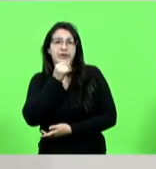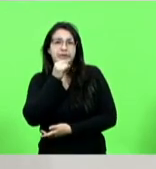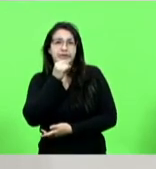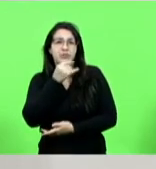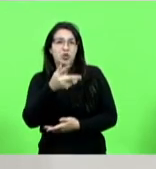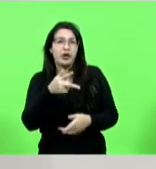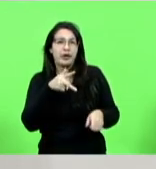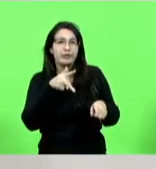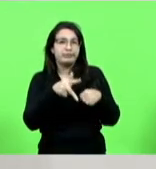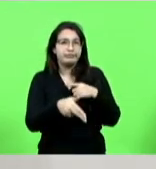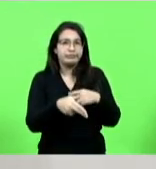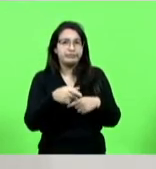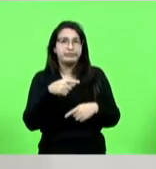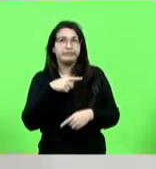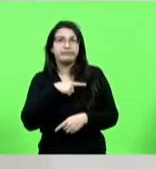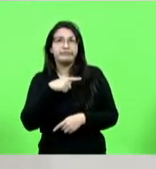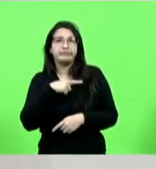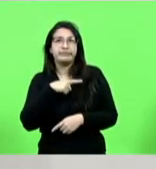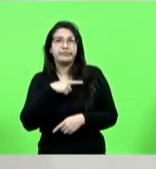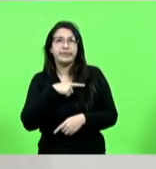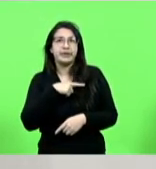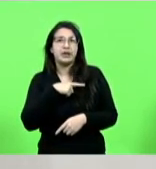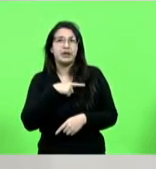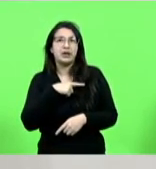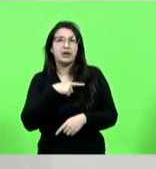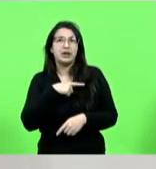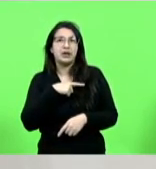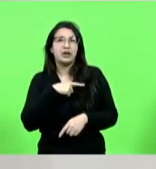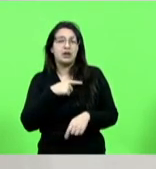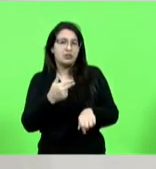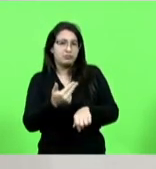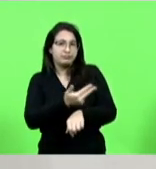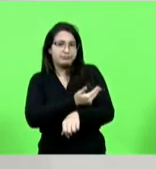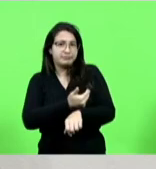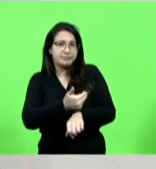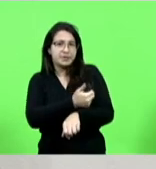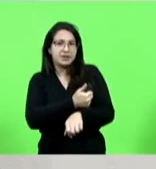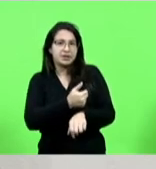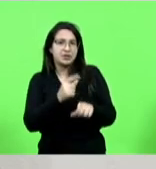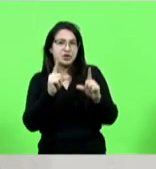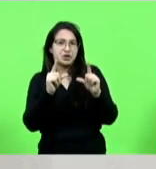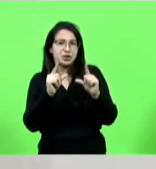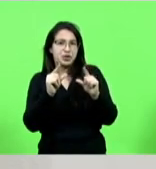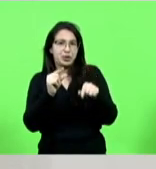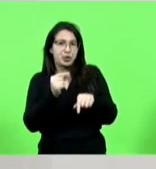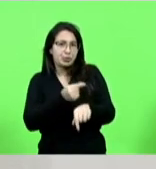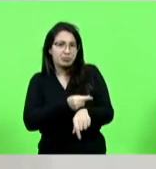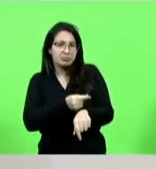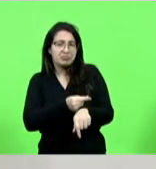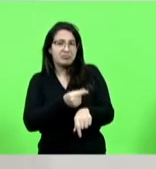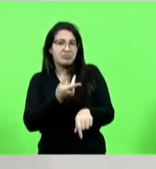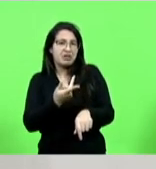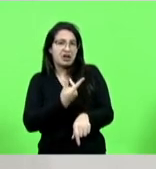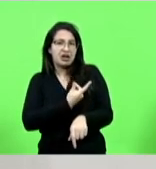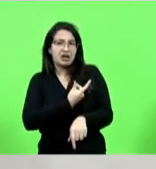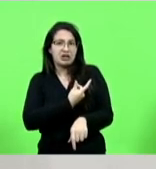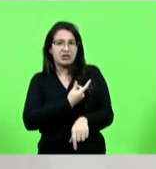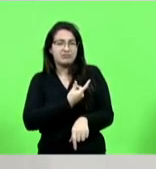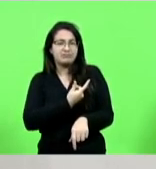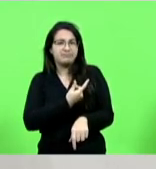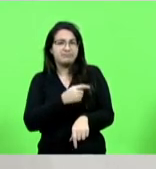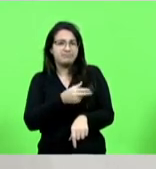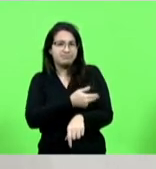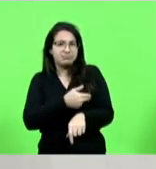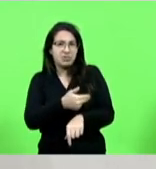castrado e faz uma tatuagem pequenininha um símbolo que ele foi tatuado para que aquela